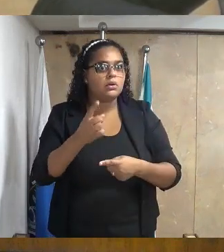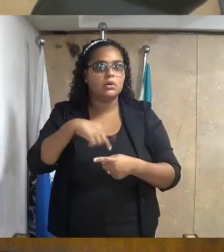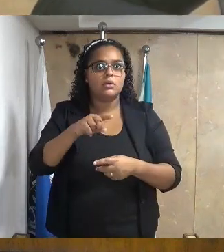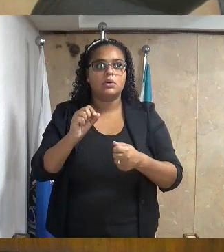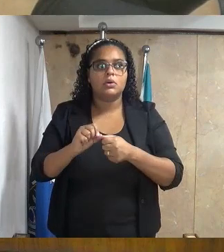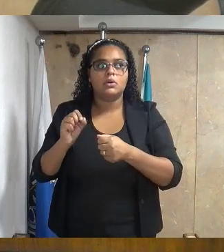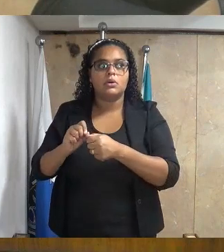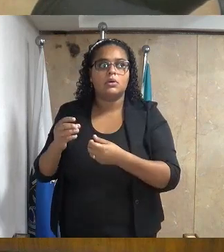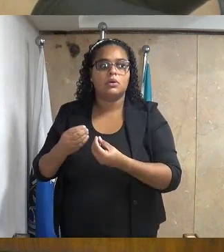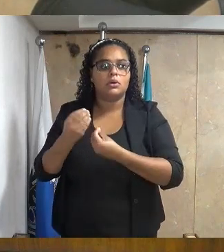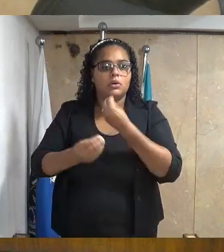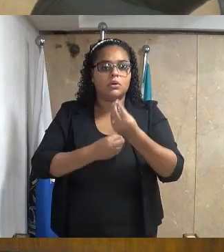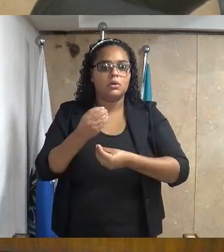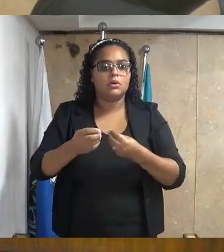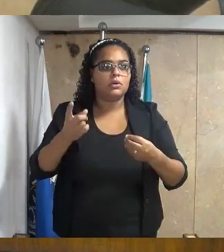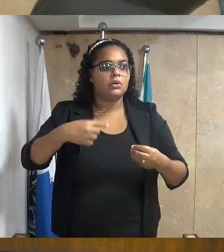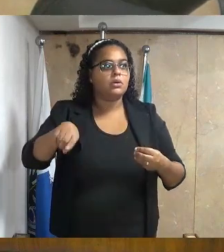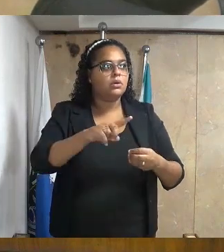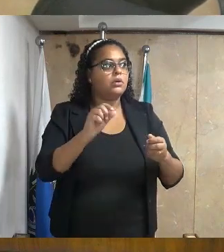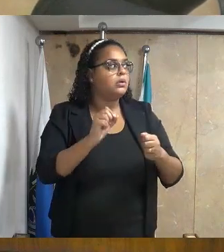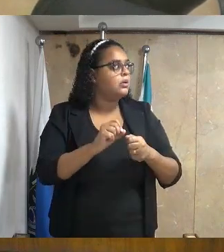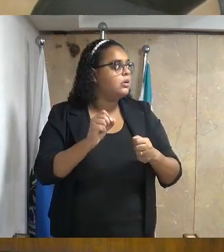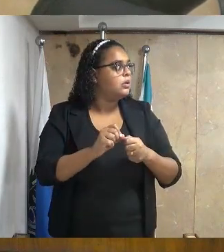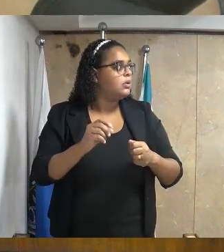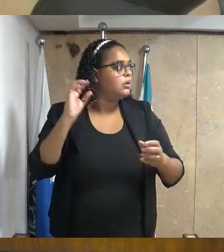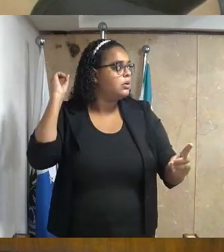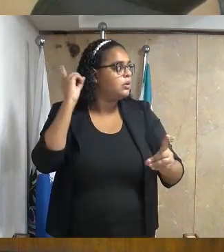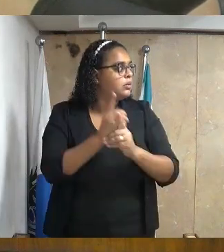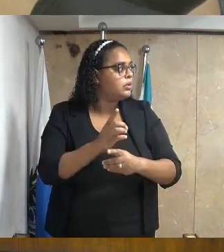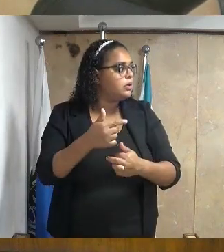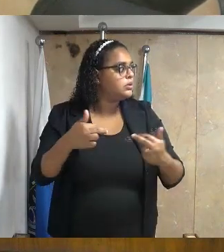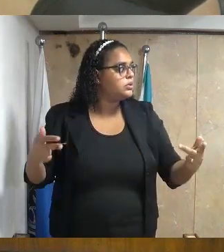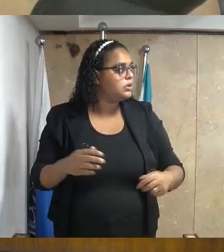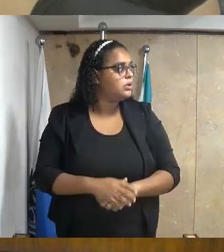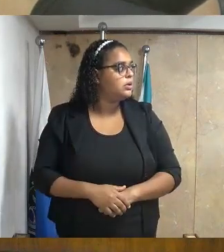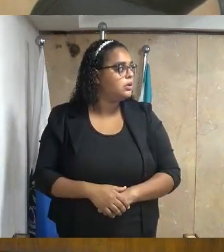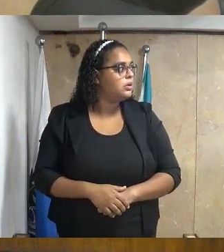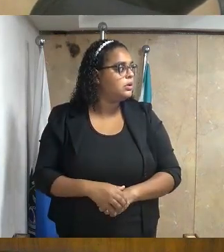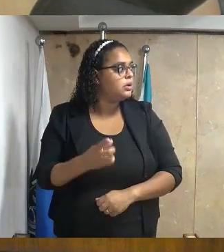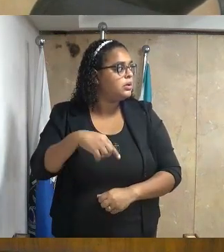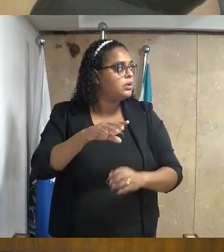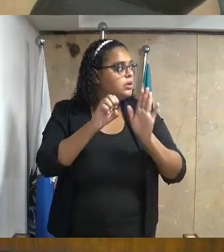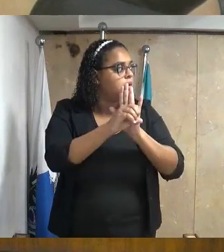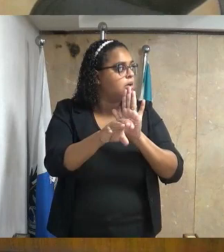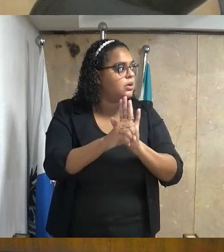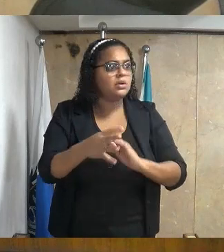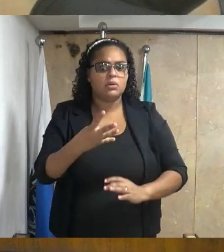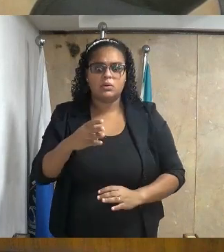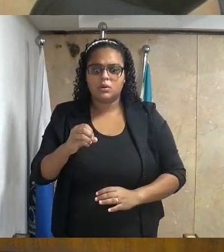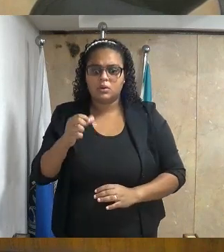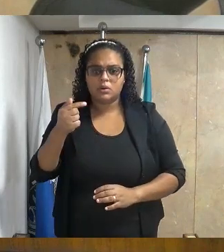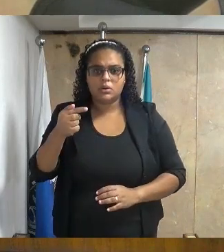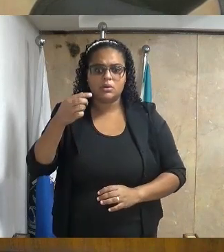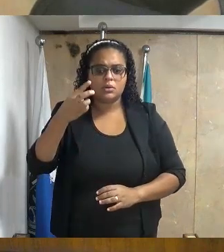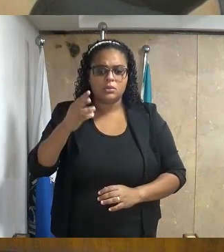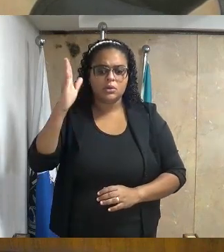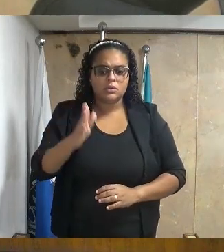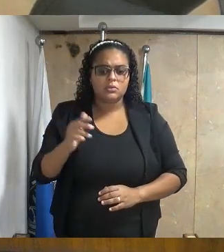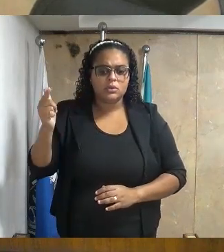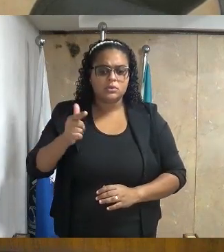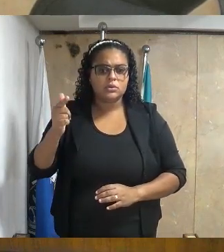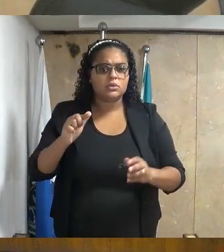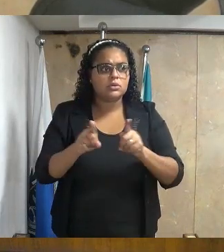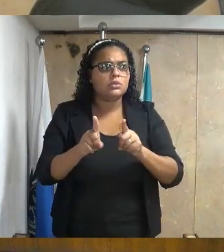e disposto sobre as coordenadorias de avaliação e acompanhamento de compras, licitações e dando outras presidências. Indicação número 47, 49, barra 2022,